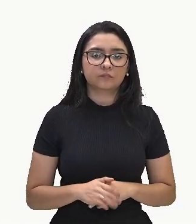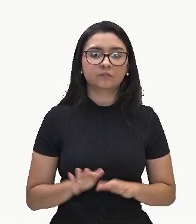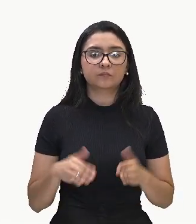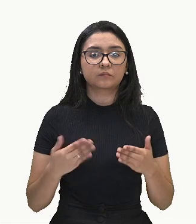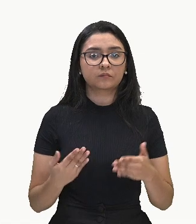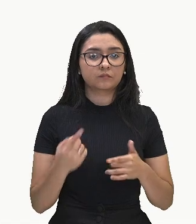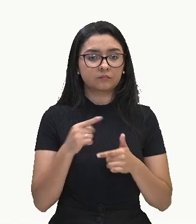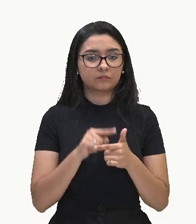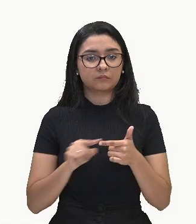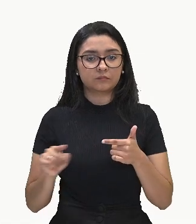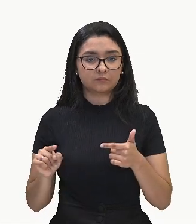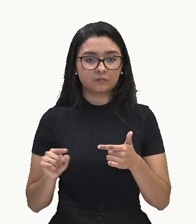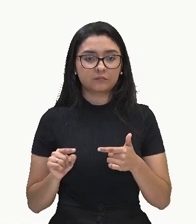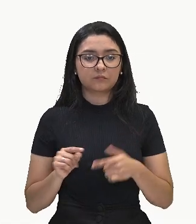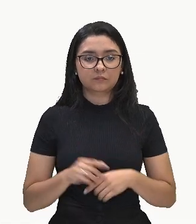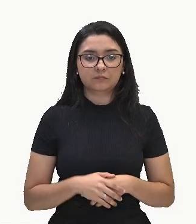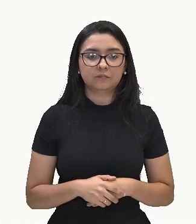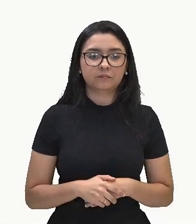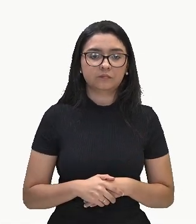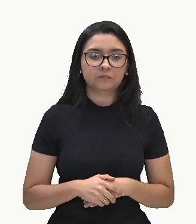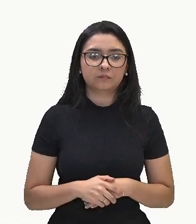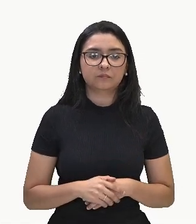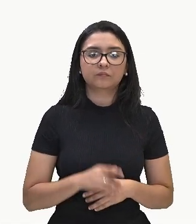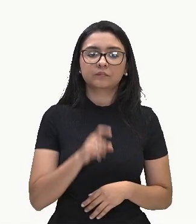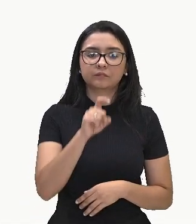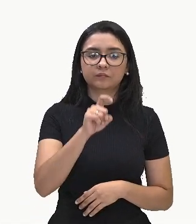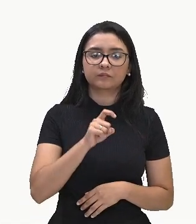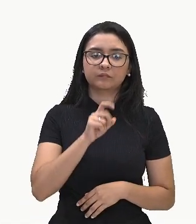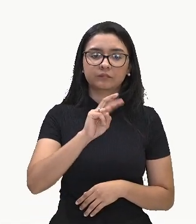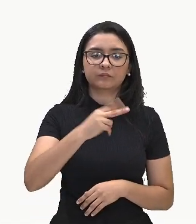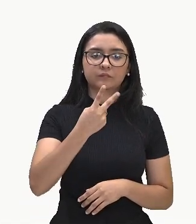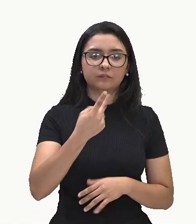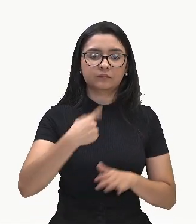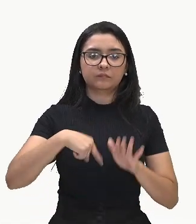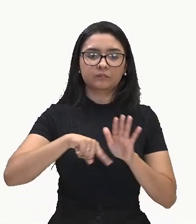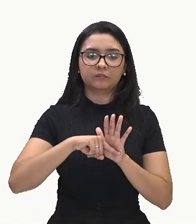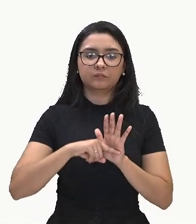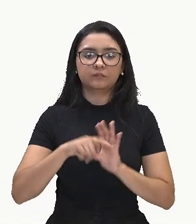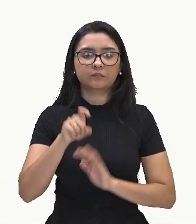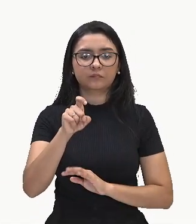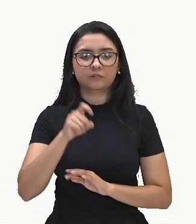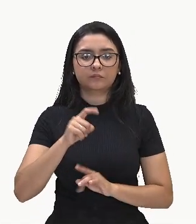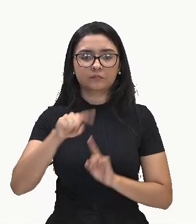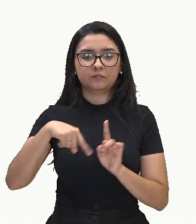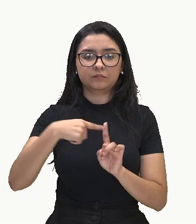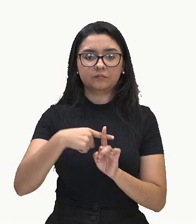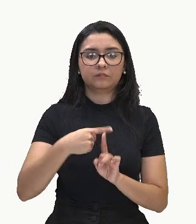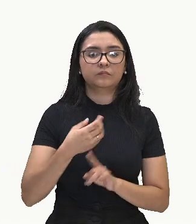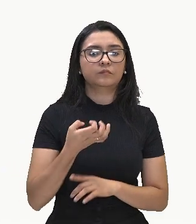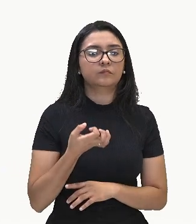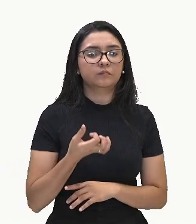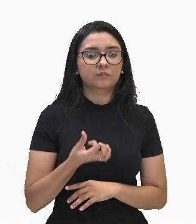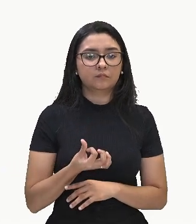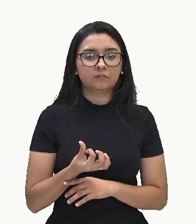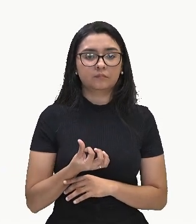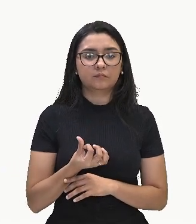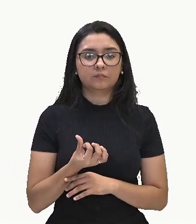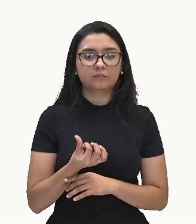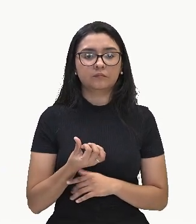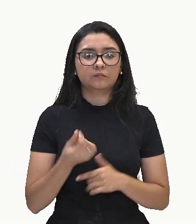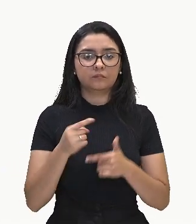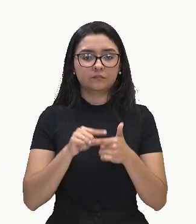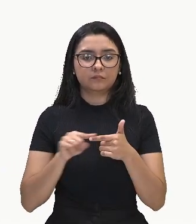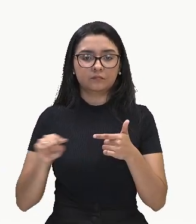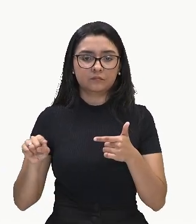dividir X ao quadrado menos X mais 6 por